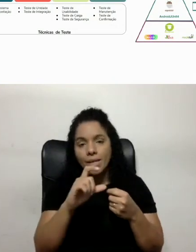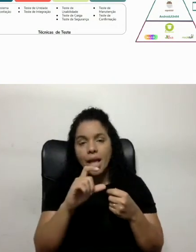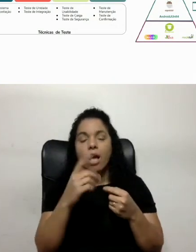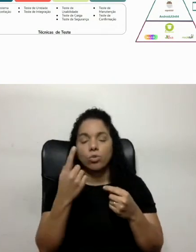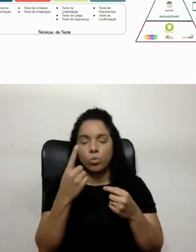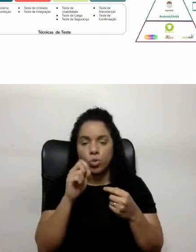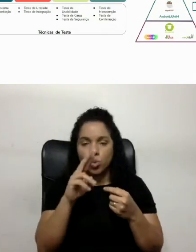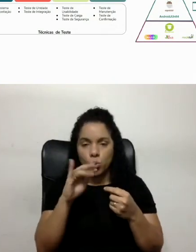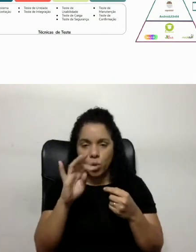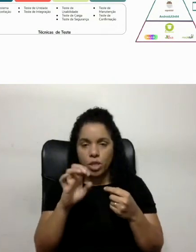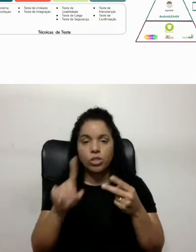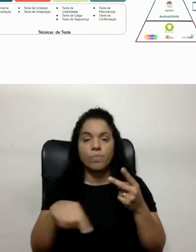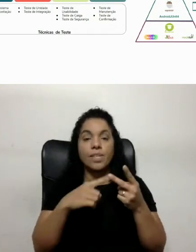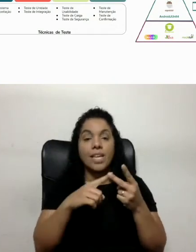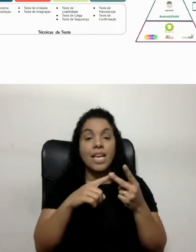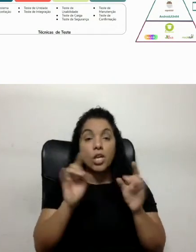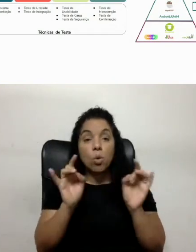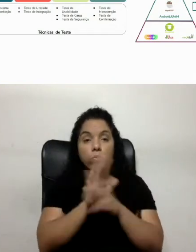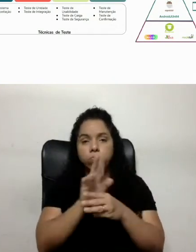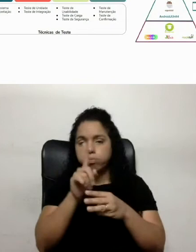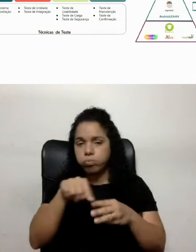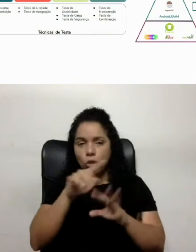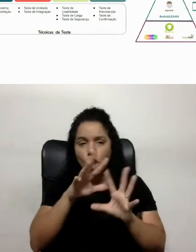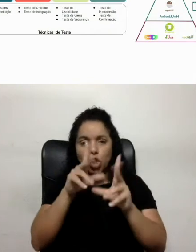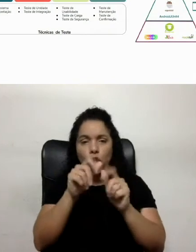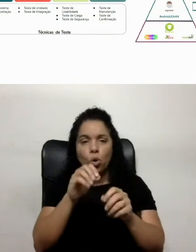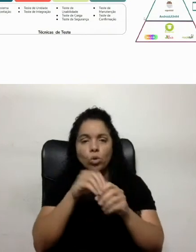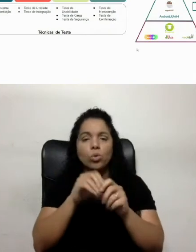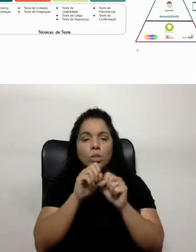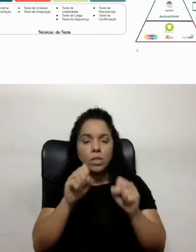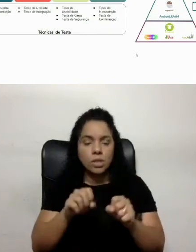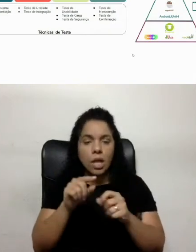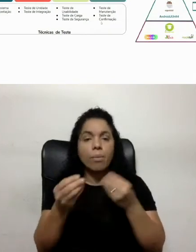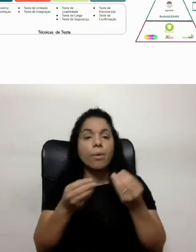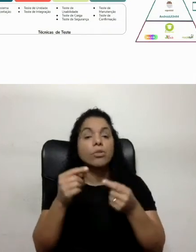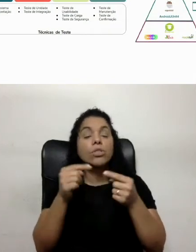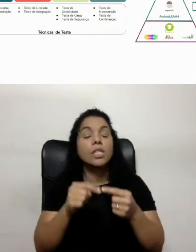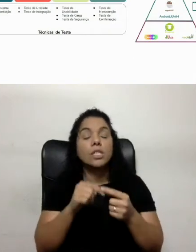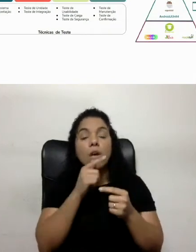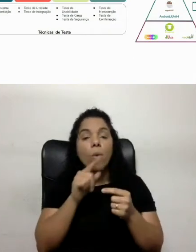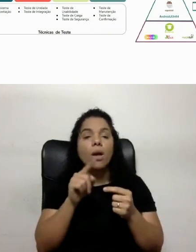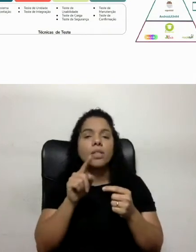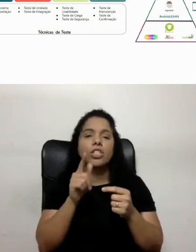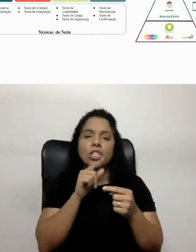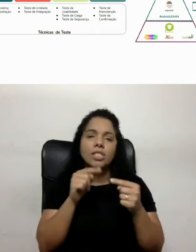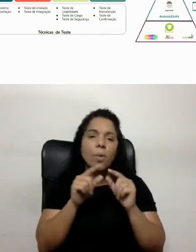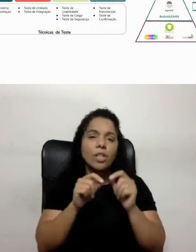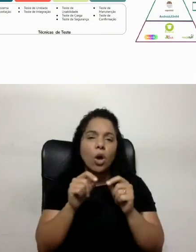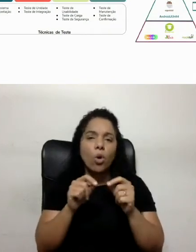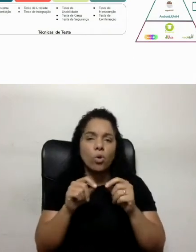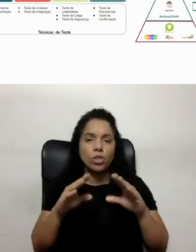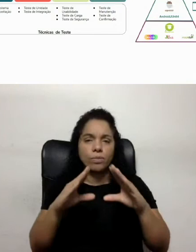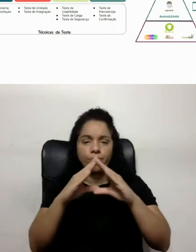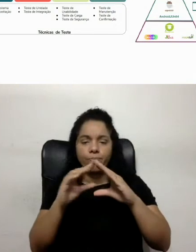e um teste de regressão completo no sistema. Mas onde é que se enquadra esse teste de regressão? Geralmente, a gente se enquadra aqui, tá?